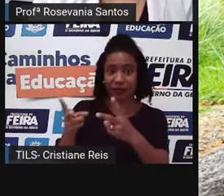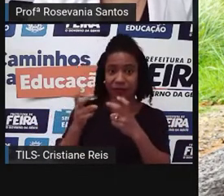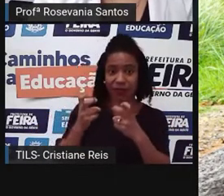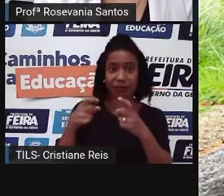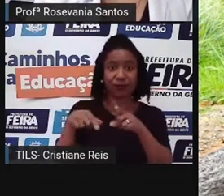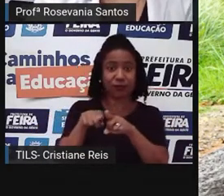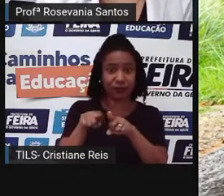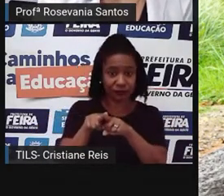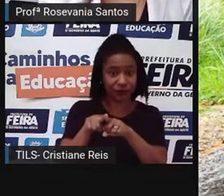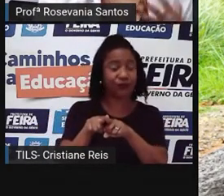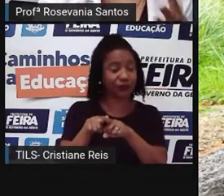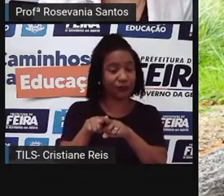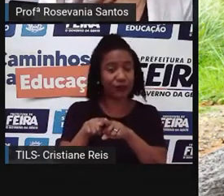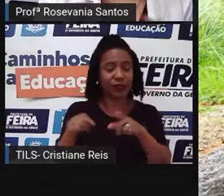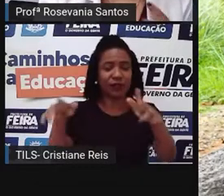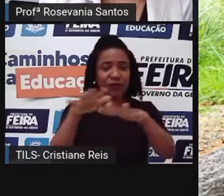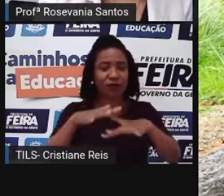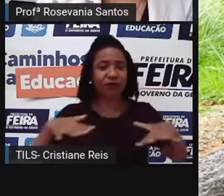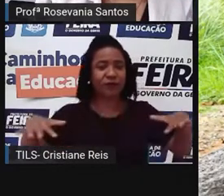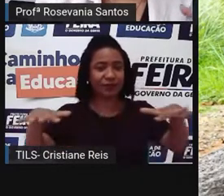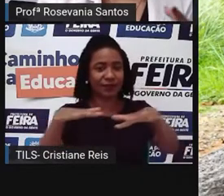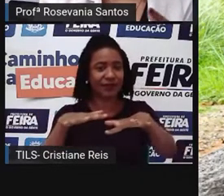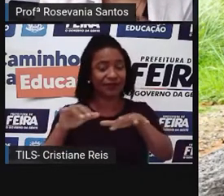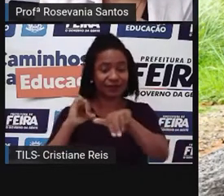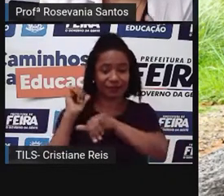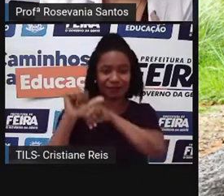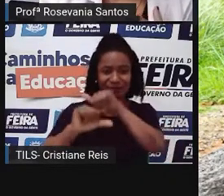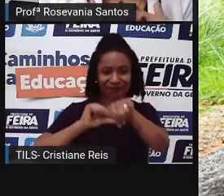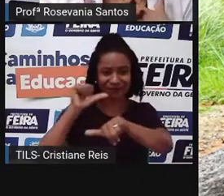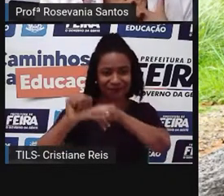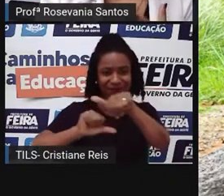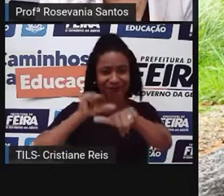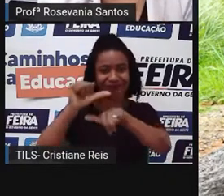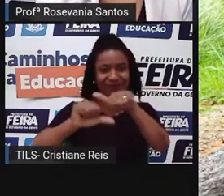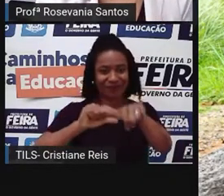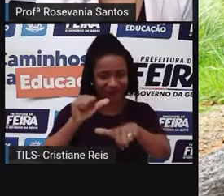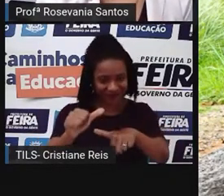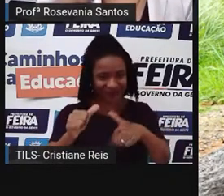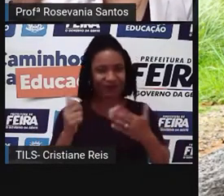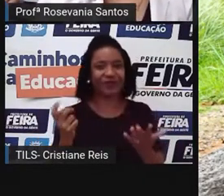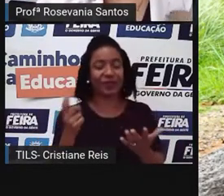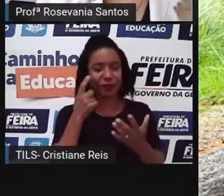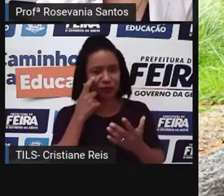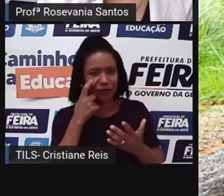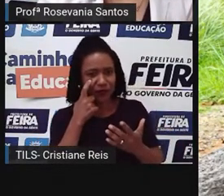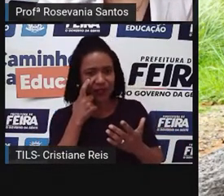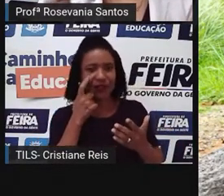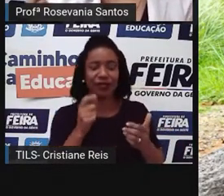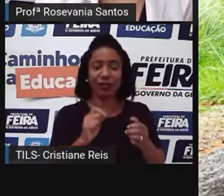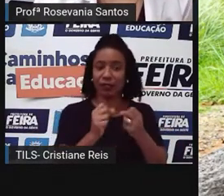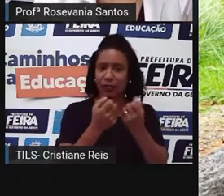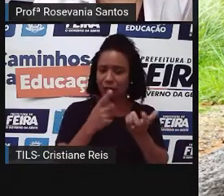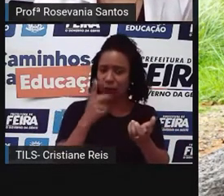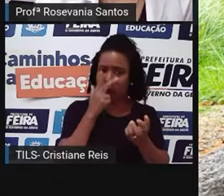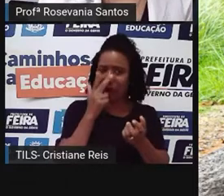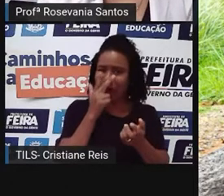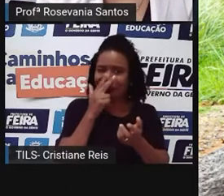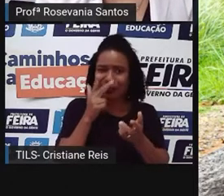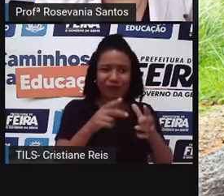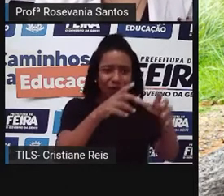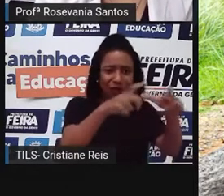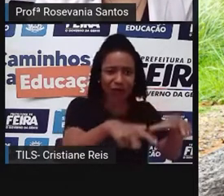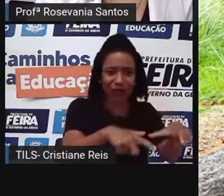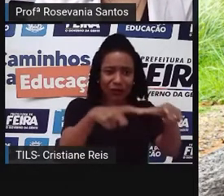Então, percebemos que os espaços, eles estão cada vez mais, né? Se entrelaçando, um pegando características do outro.